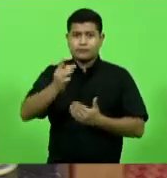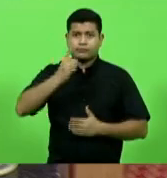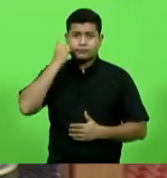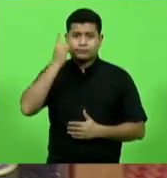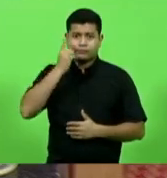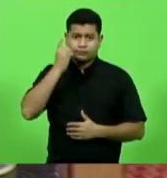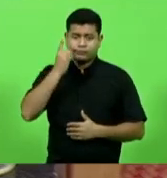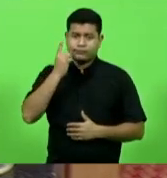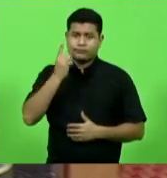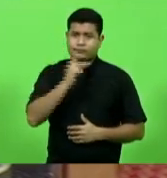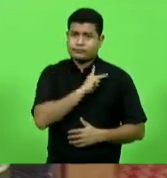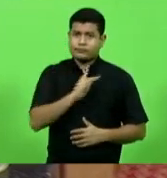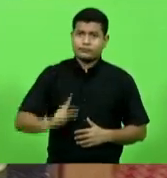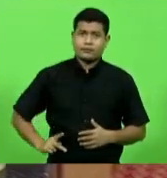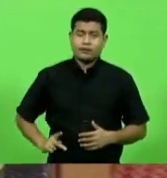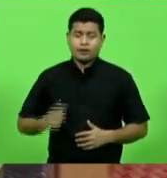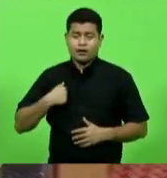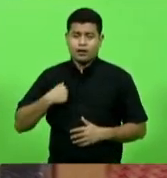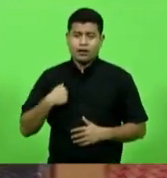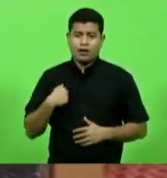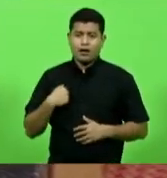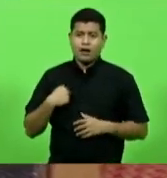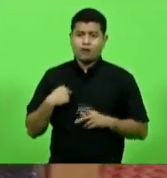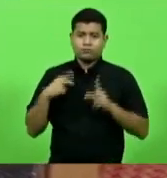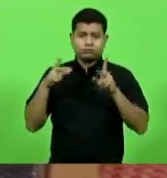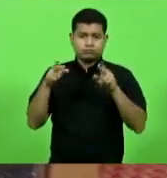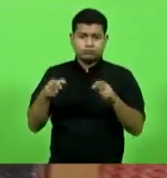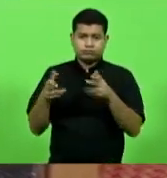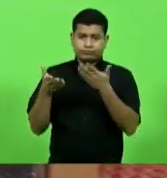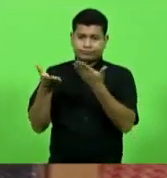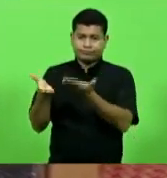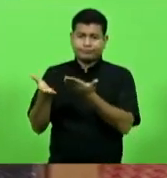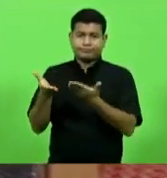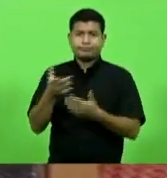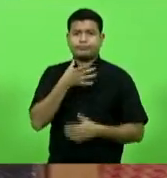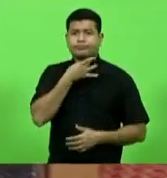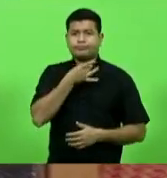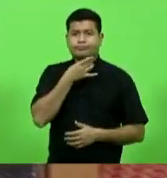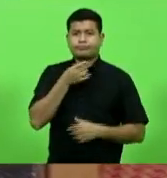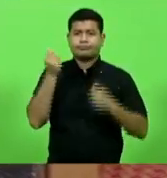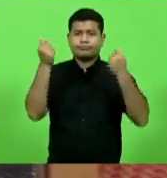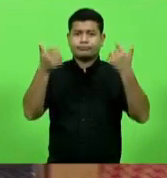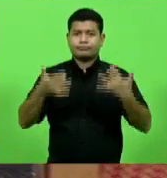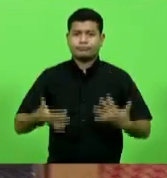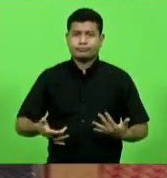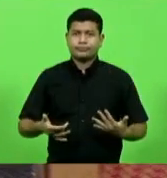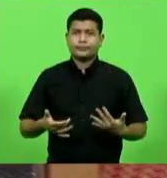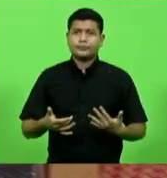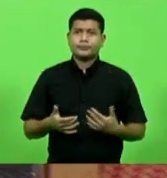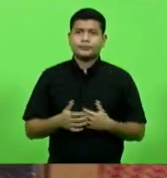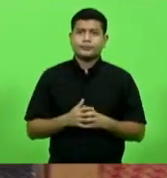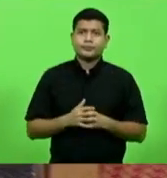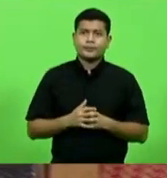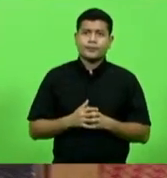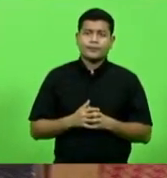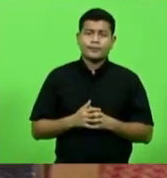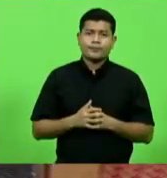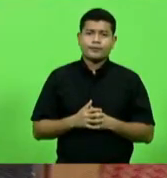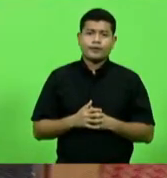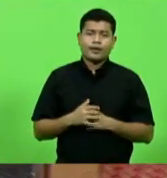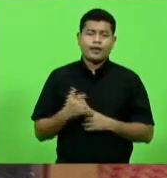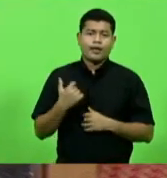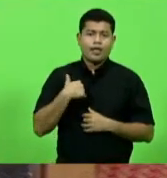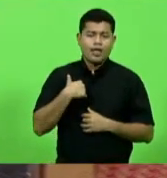vou aí no mesmo caminho deputado Cobalquim estava falando eu